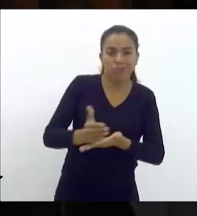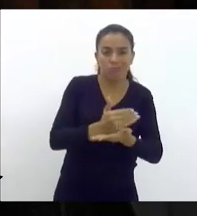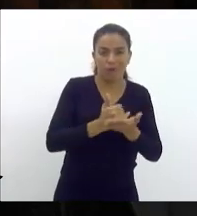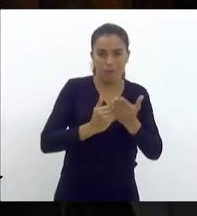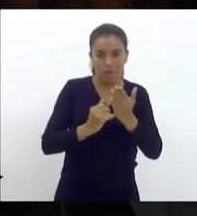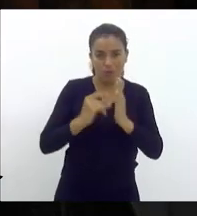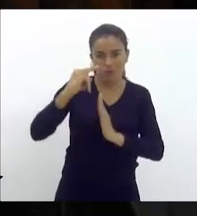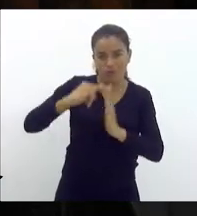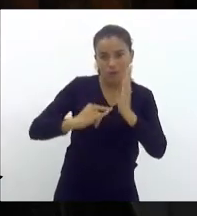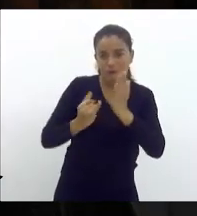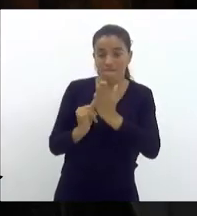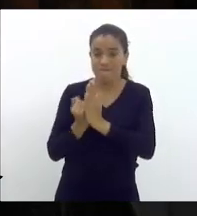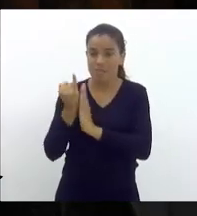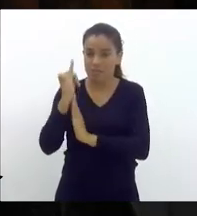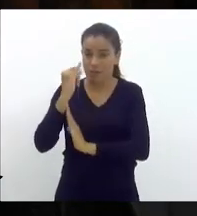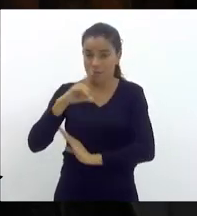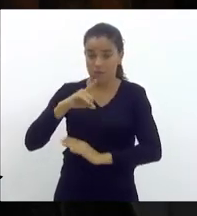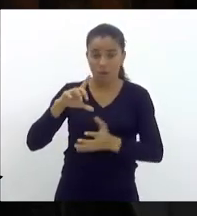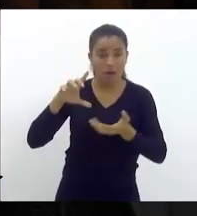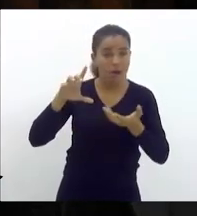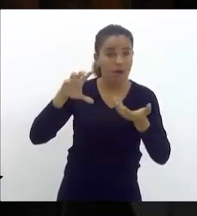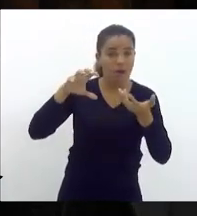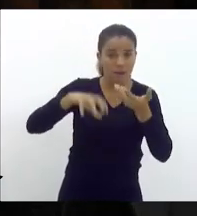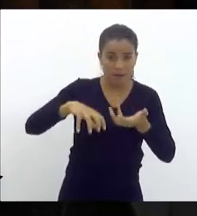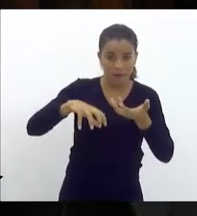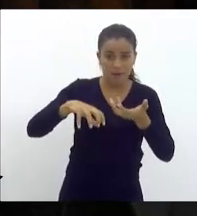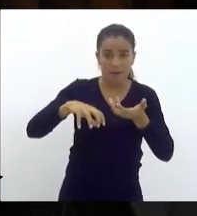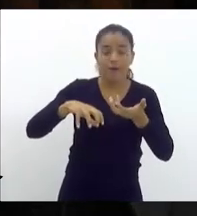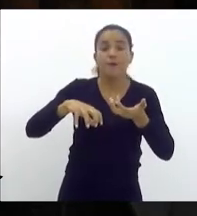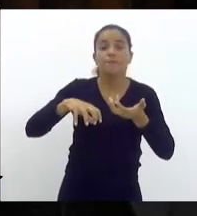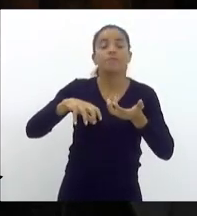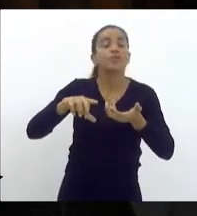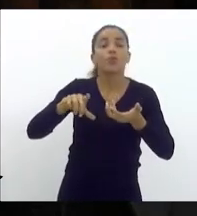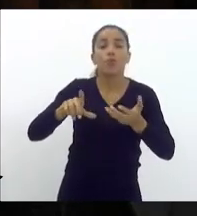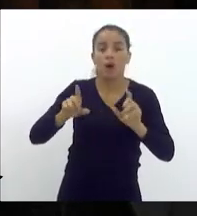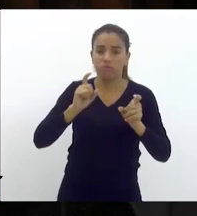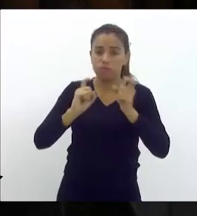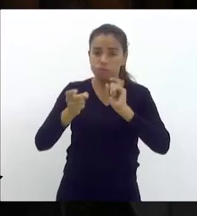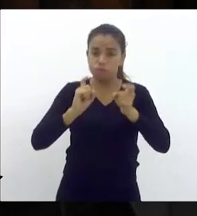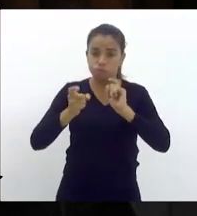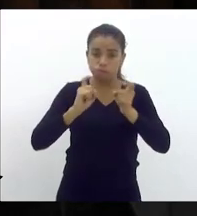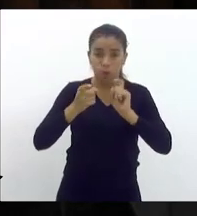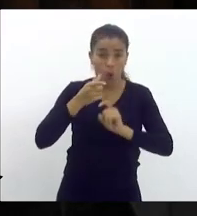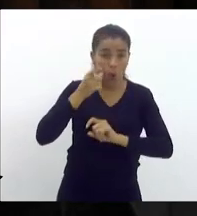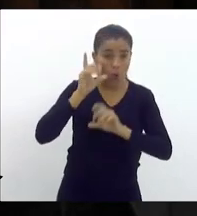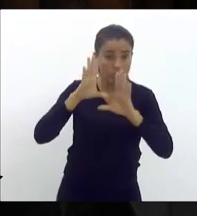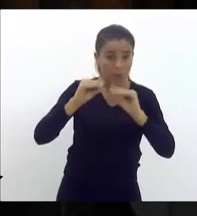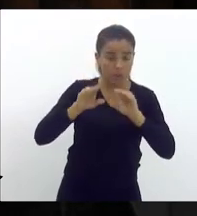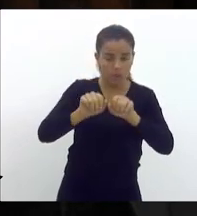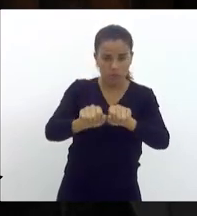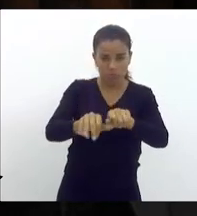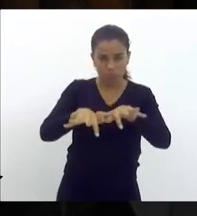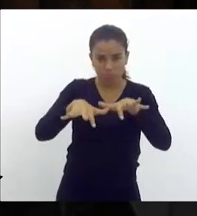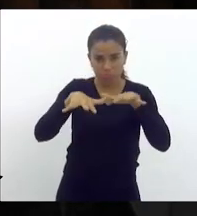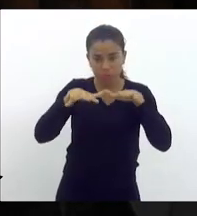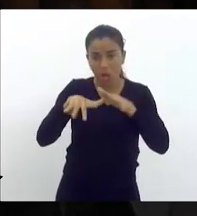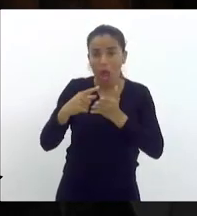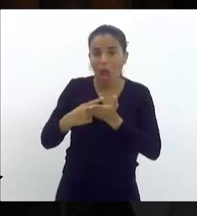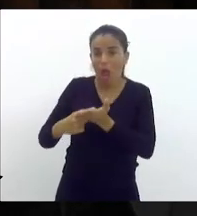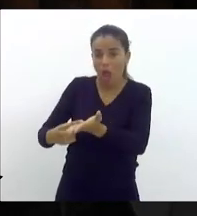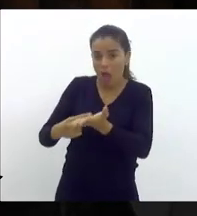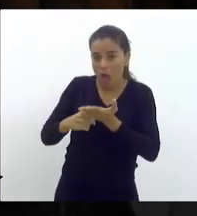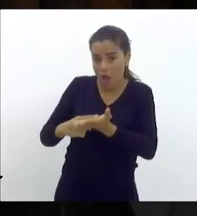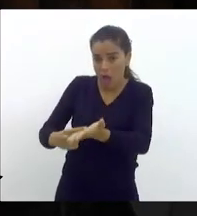Congresso Nacional, na Câmara Federal especificamente, uma reunião ante a noite, com um acordo